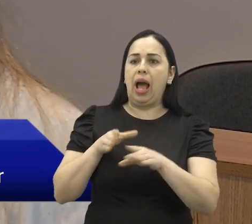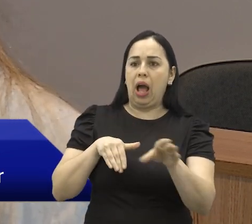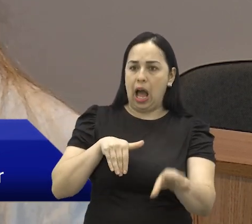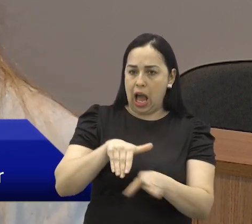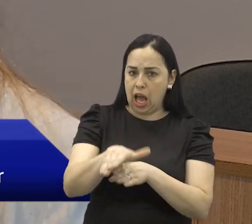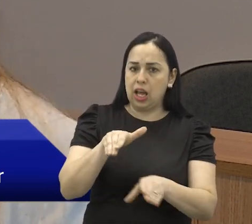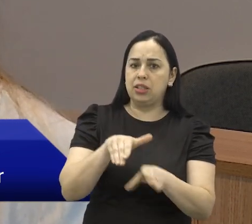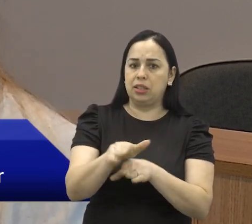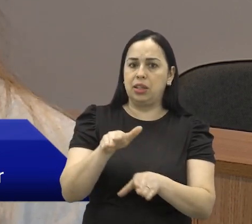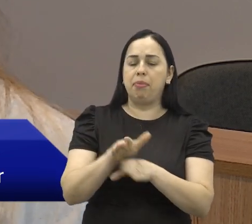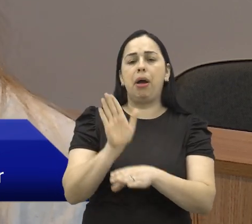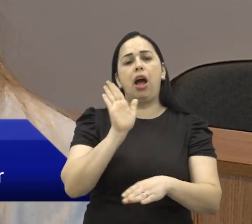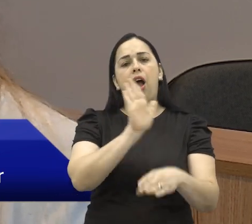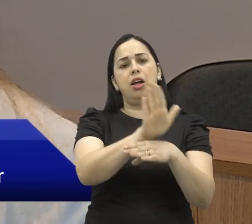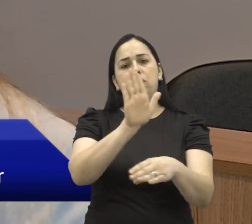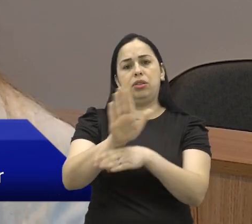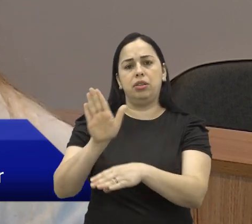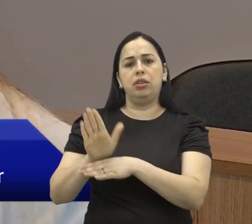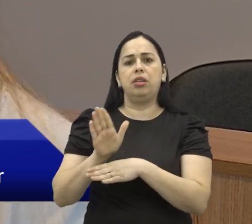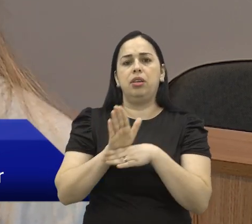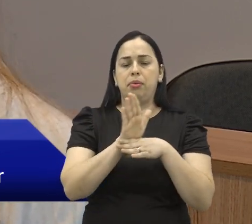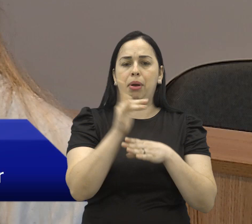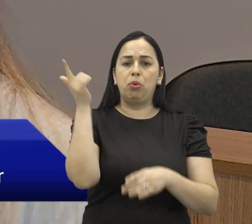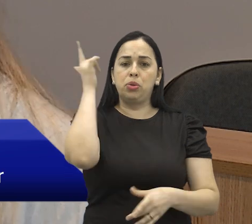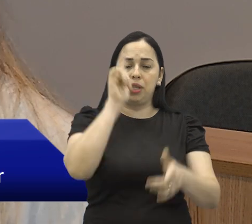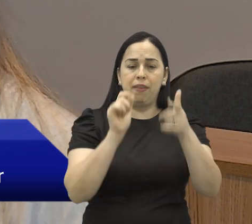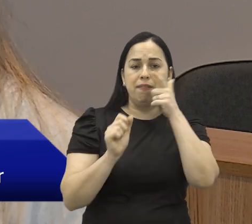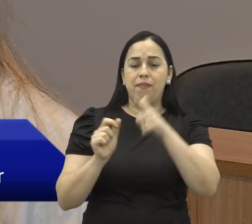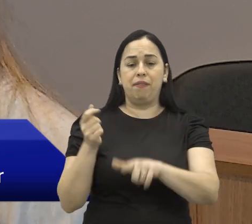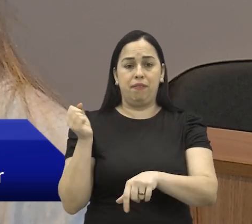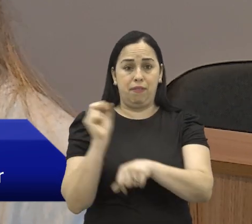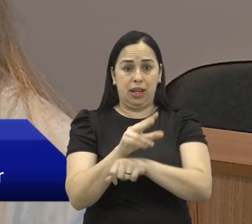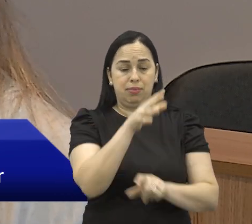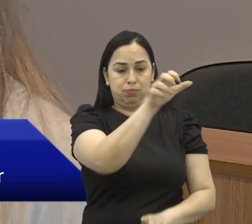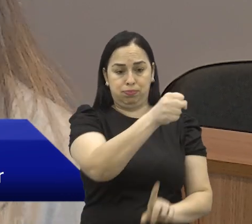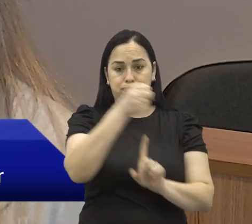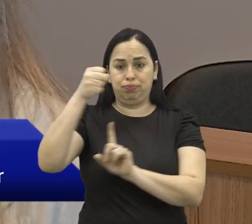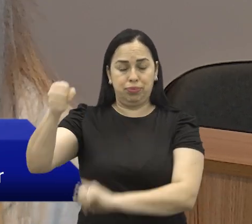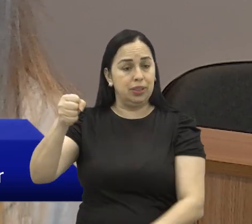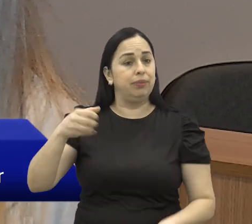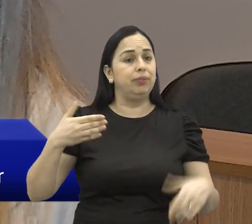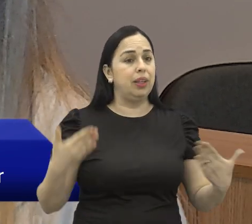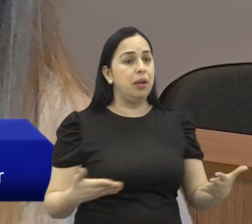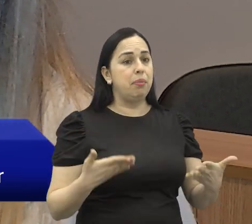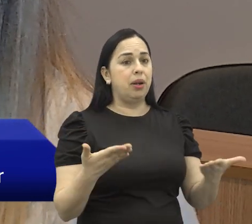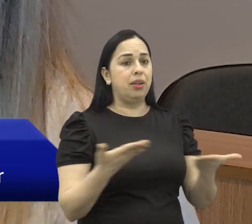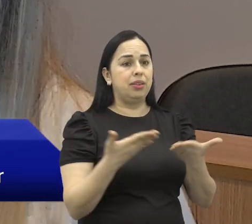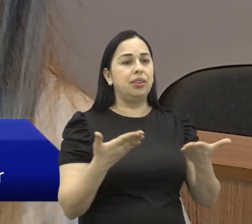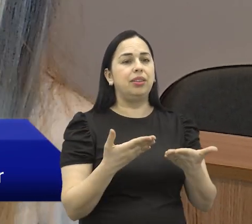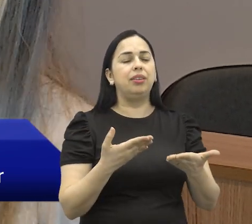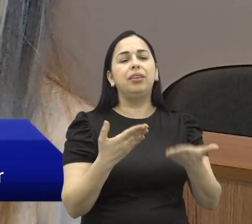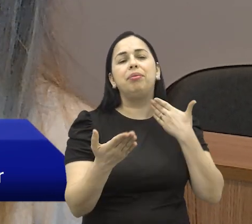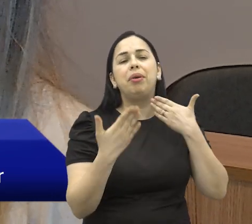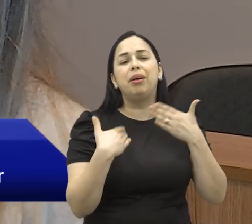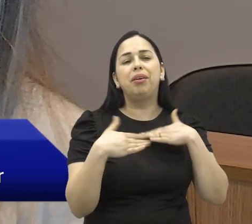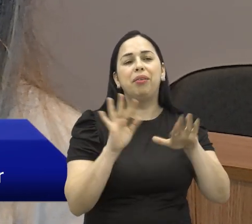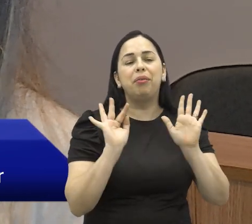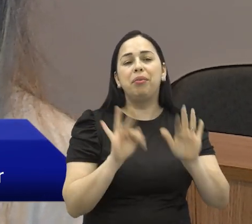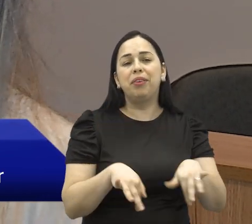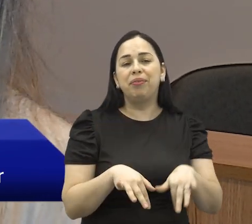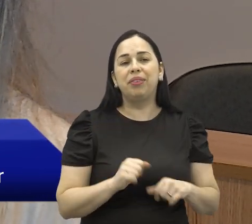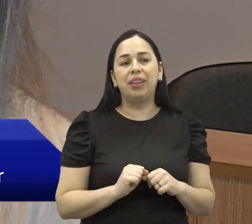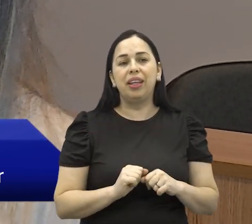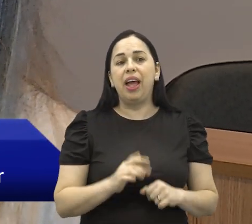consultoria também está sempre buscando por isso para ajudar a captar novos candidatos. Perfeito. E para a gente poder finalizar, todo mundo